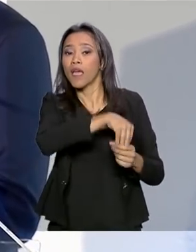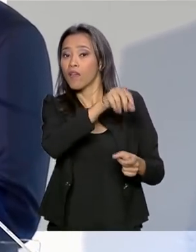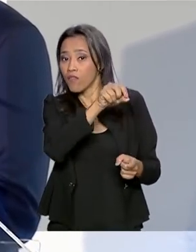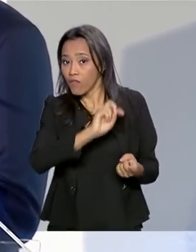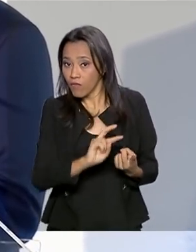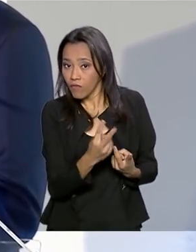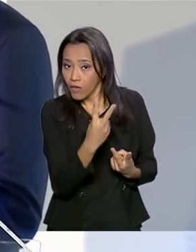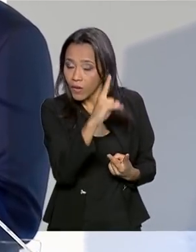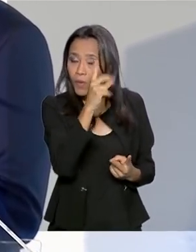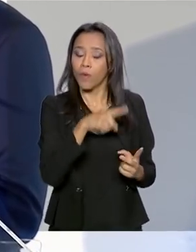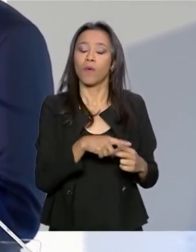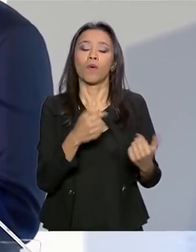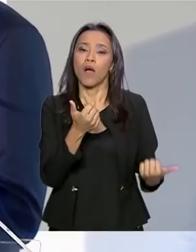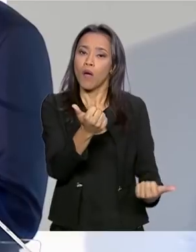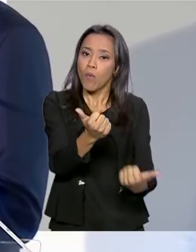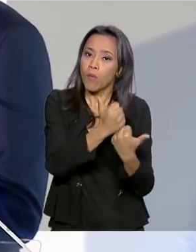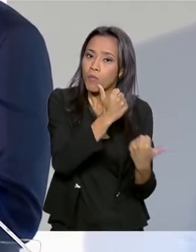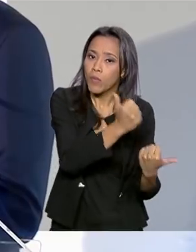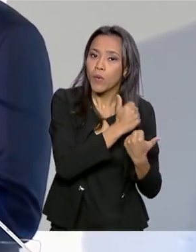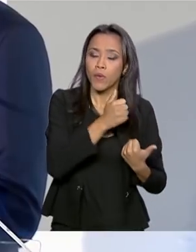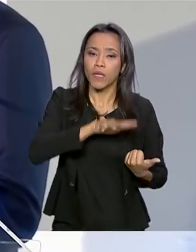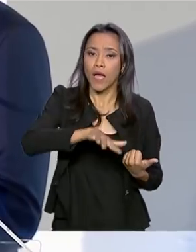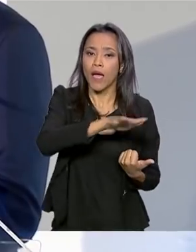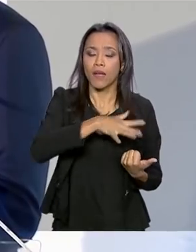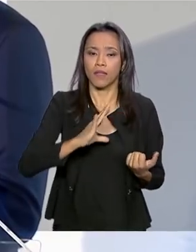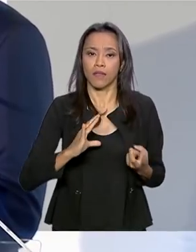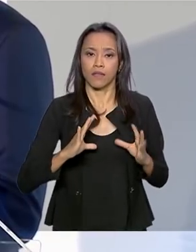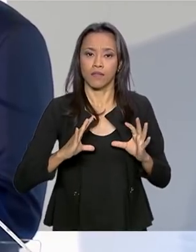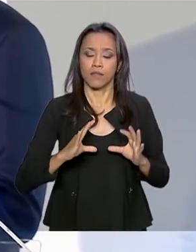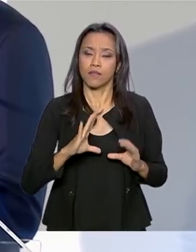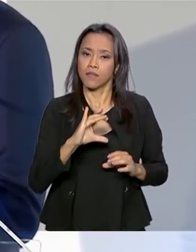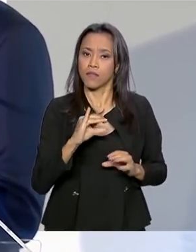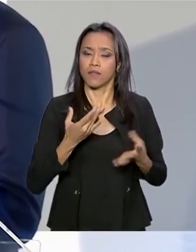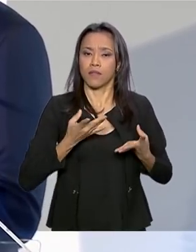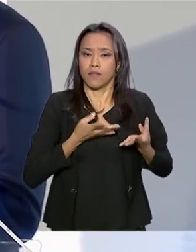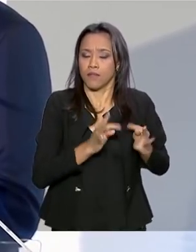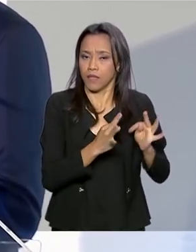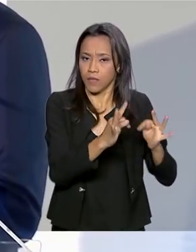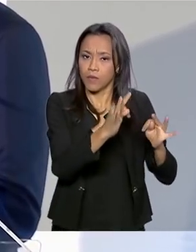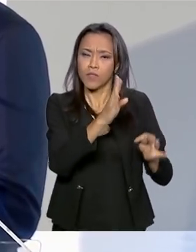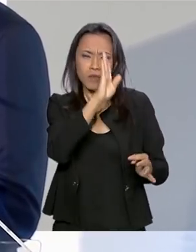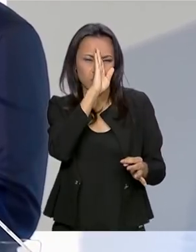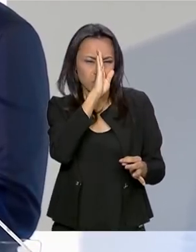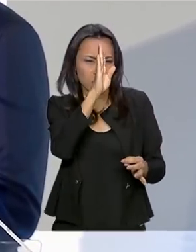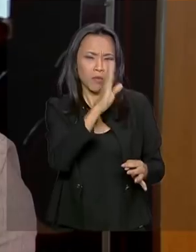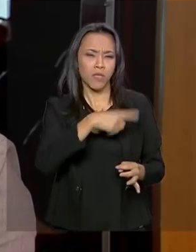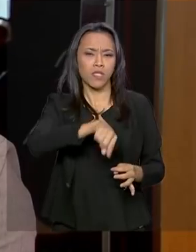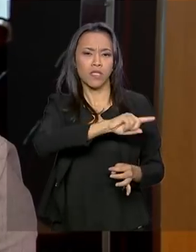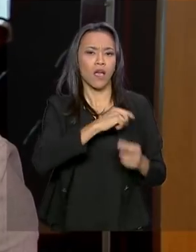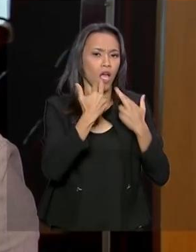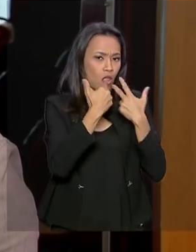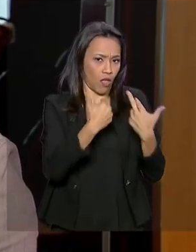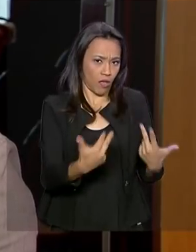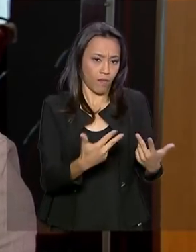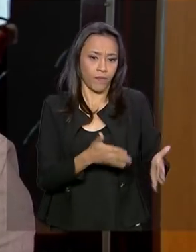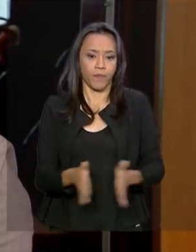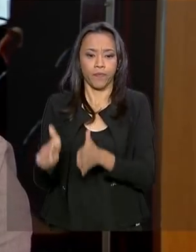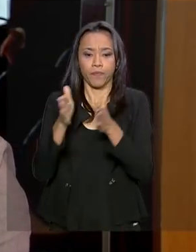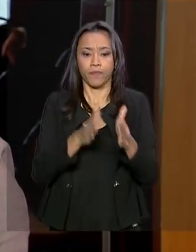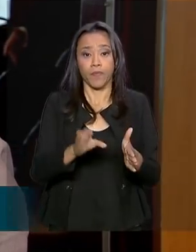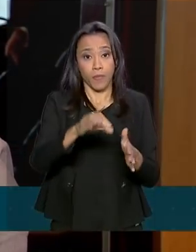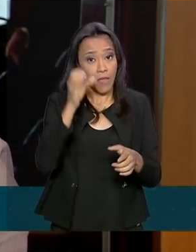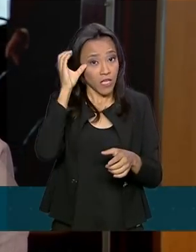aprofundando a cooperação na ciência, tecnologia e, principalmente, na inovação. A China é o principal